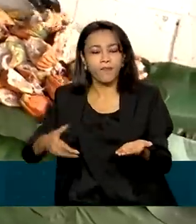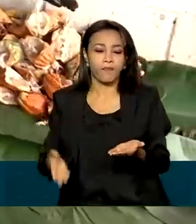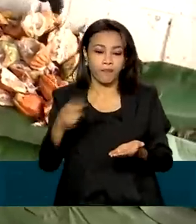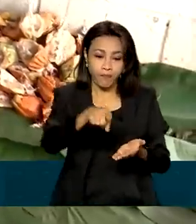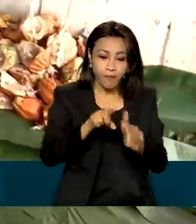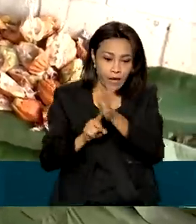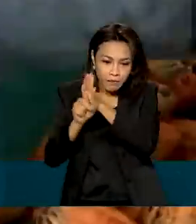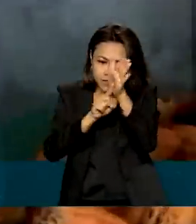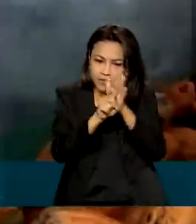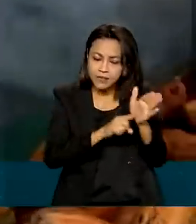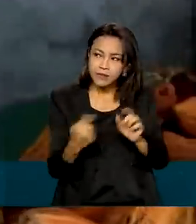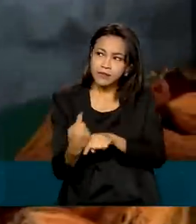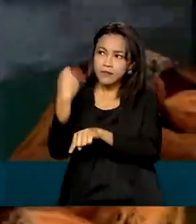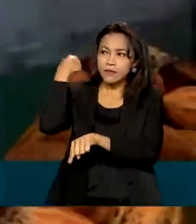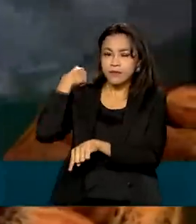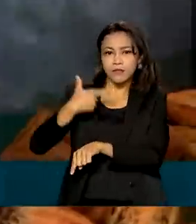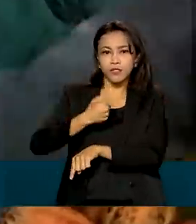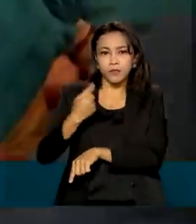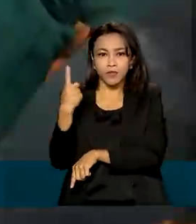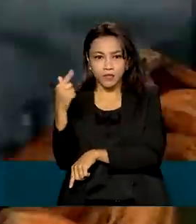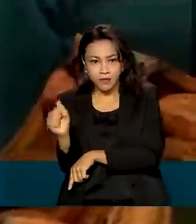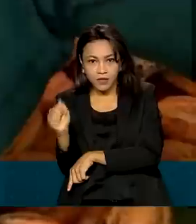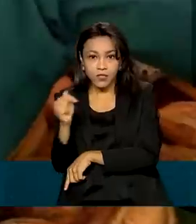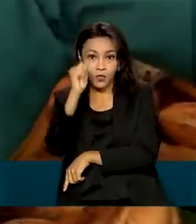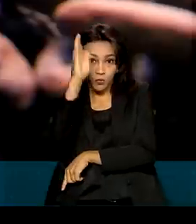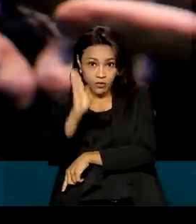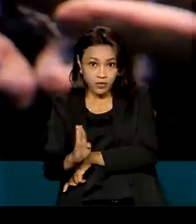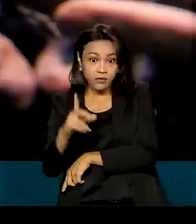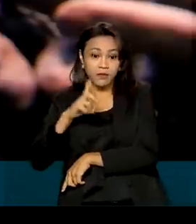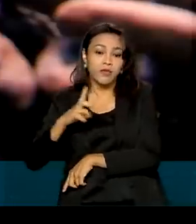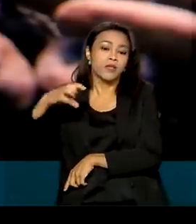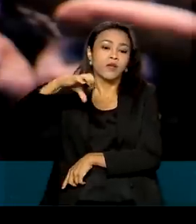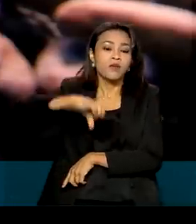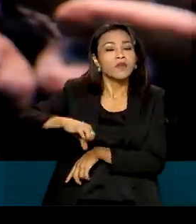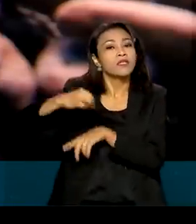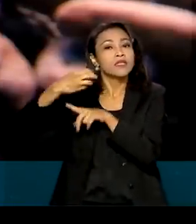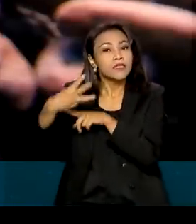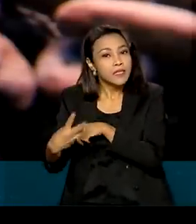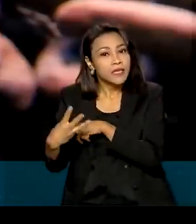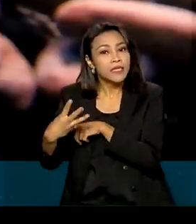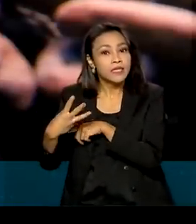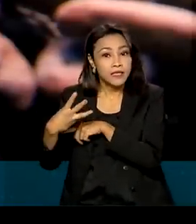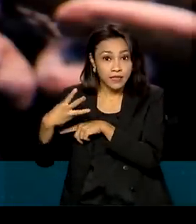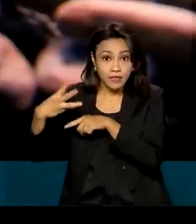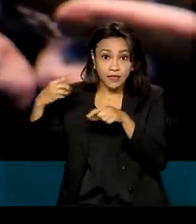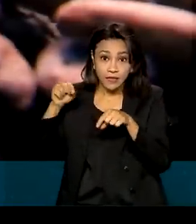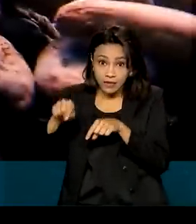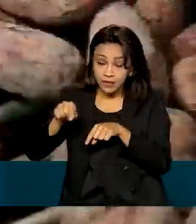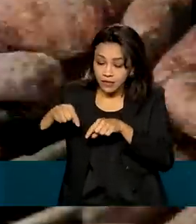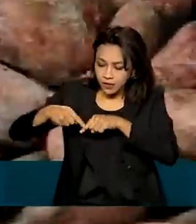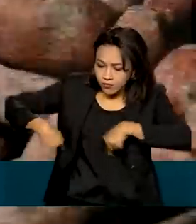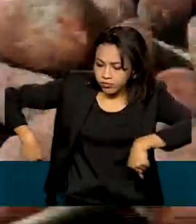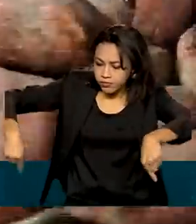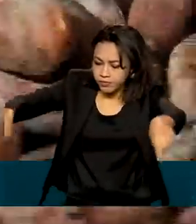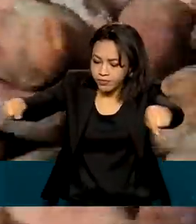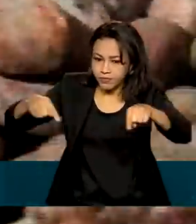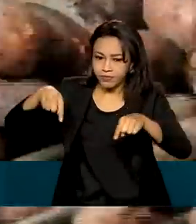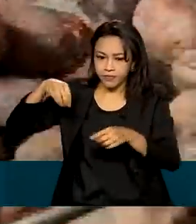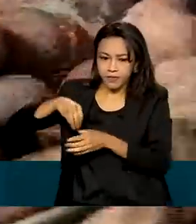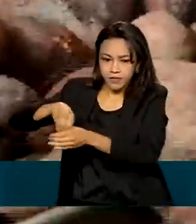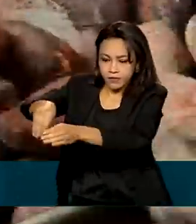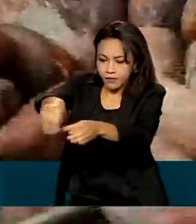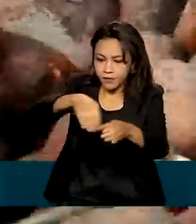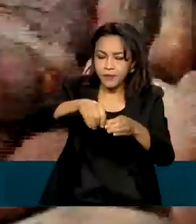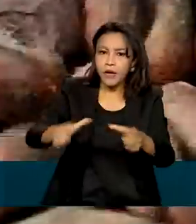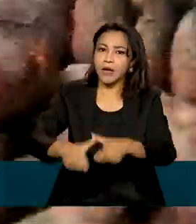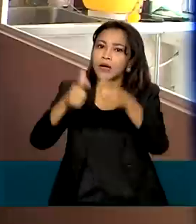2017, o Brasil possui mais de 93 mil estabelecimentos produtores de cacau. Eles estão concentrados